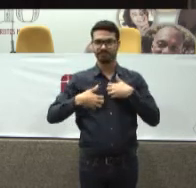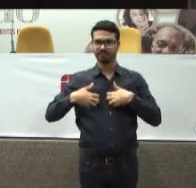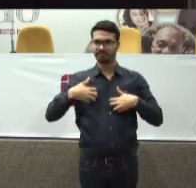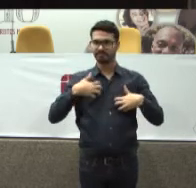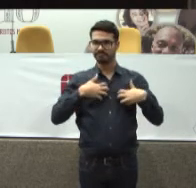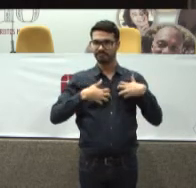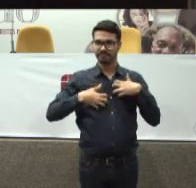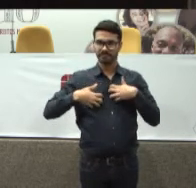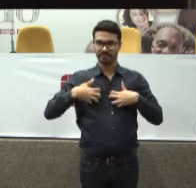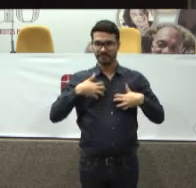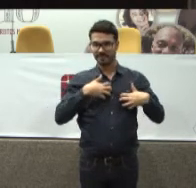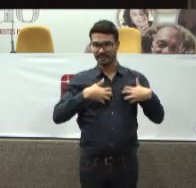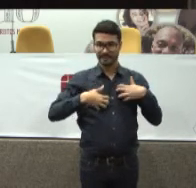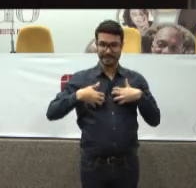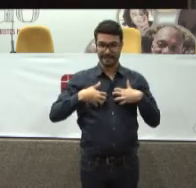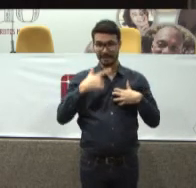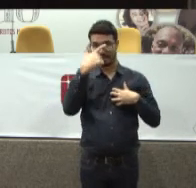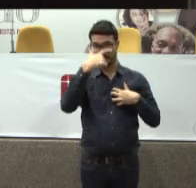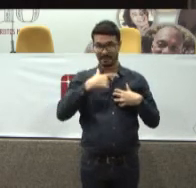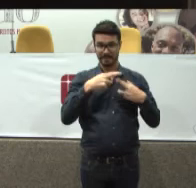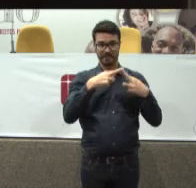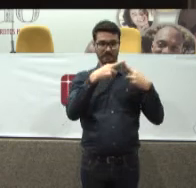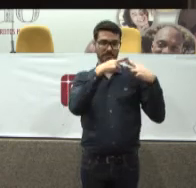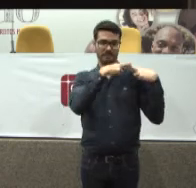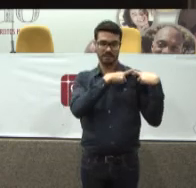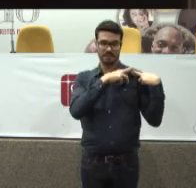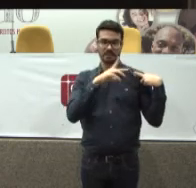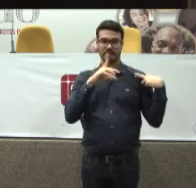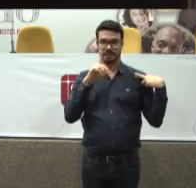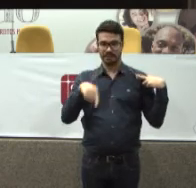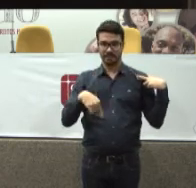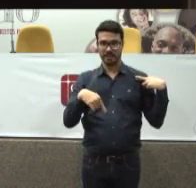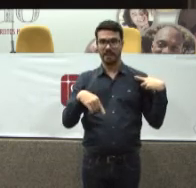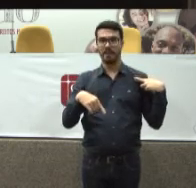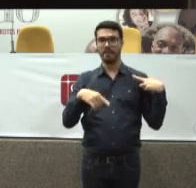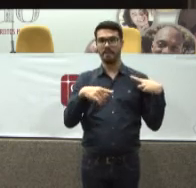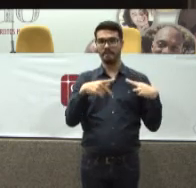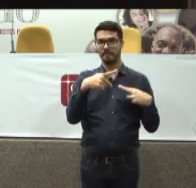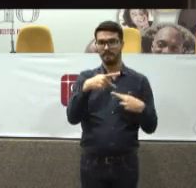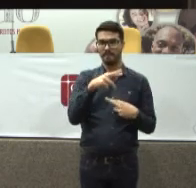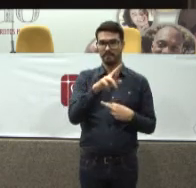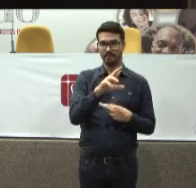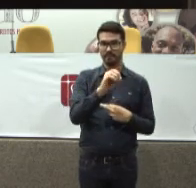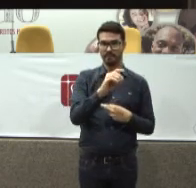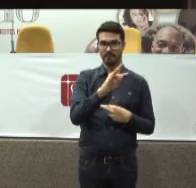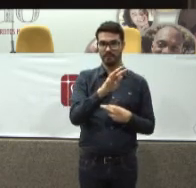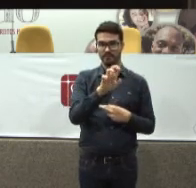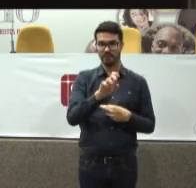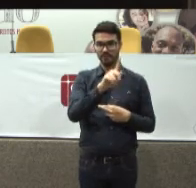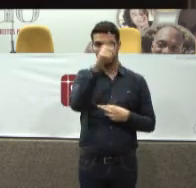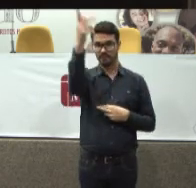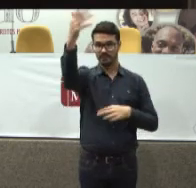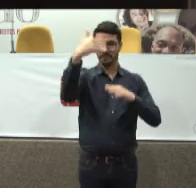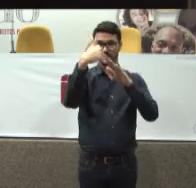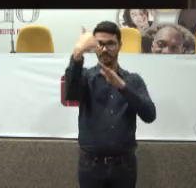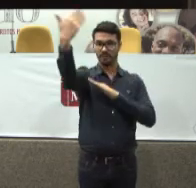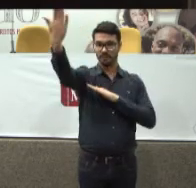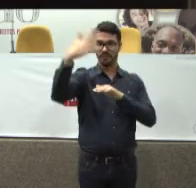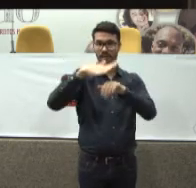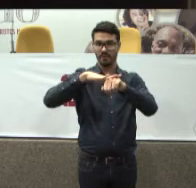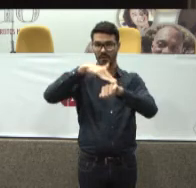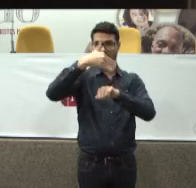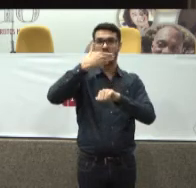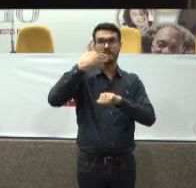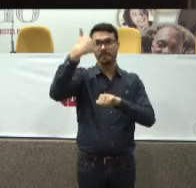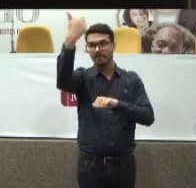operador De direito Não é acreditar Que próteses internacional É melhor do que nacional Do que Não alegam